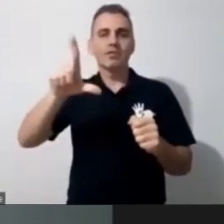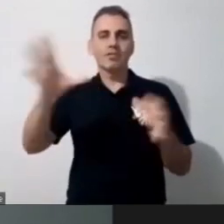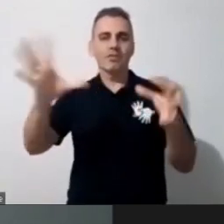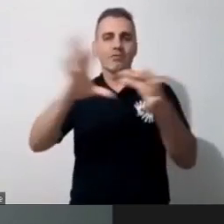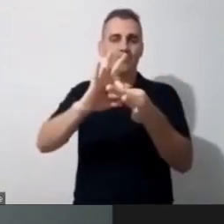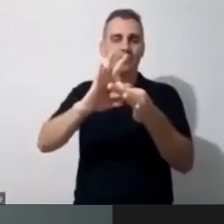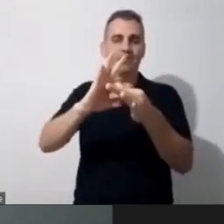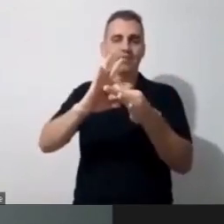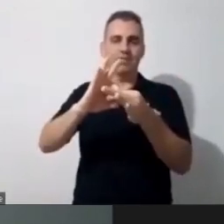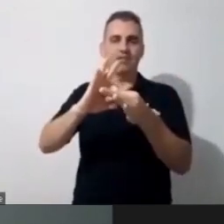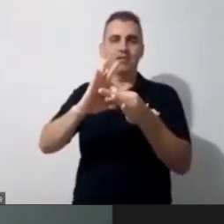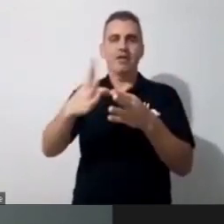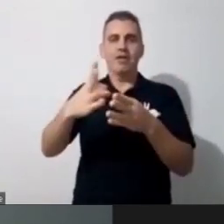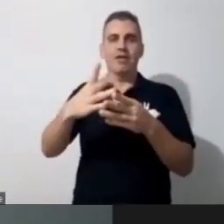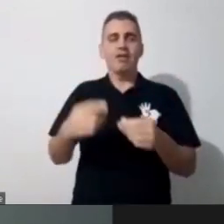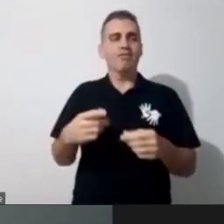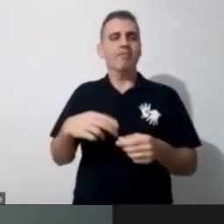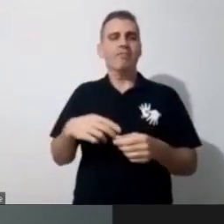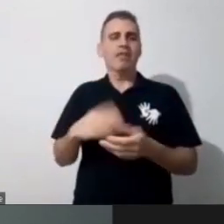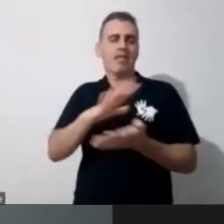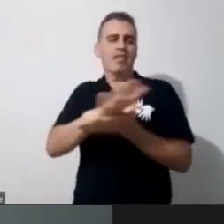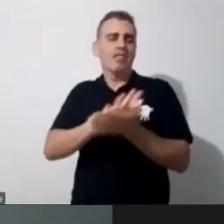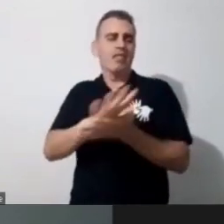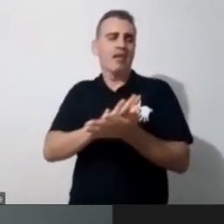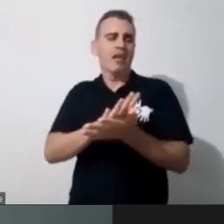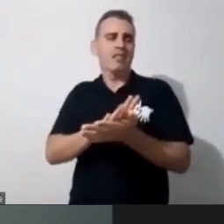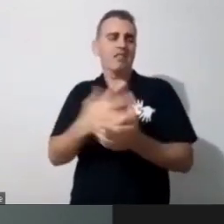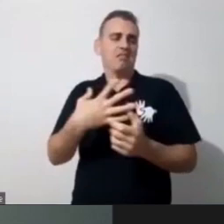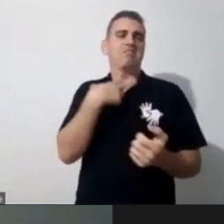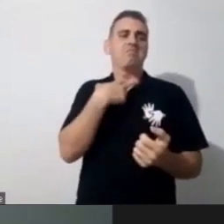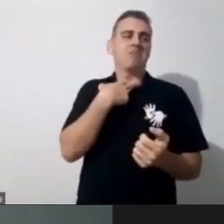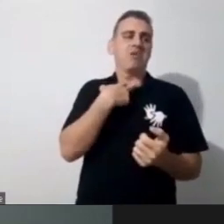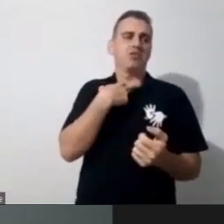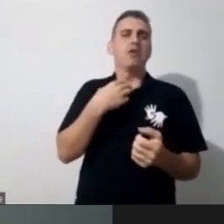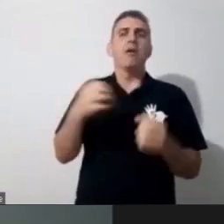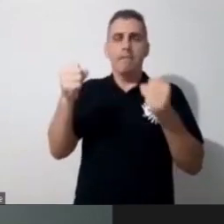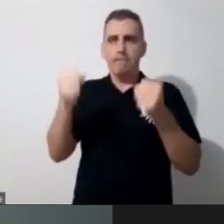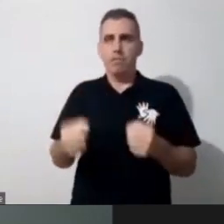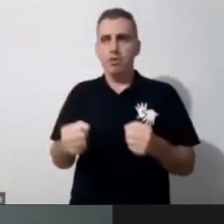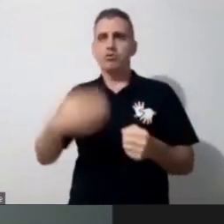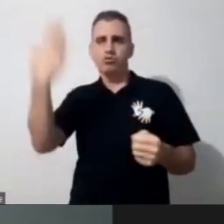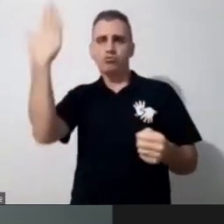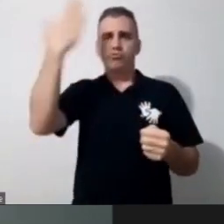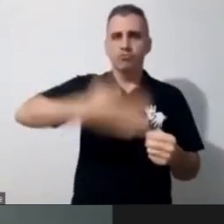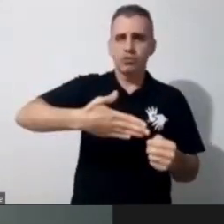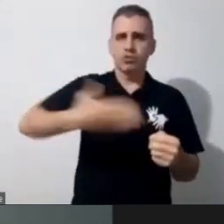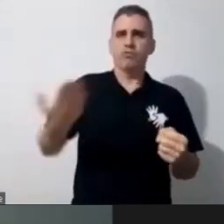impossível, me provou que as pessoas precisam continuar acreditando, né, então, a educação inclusiva,